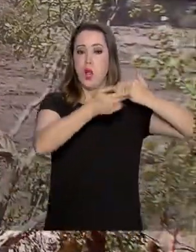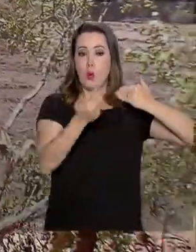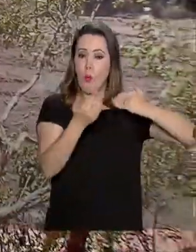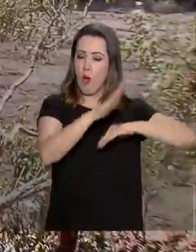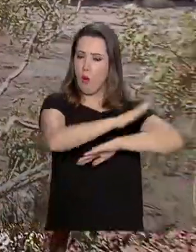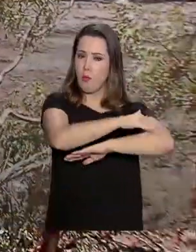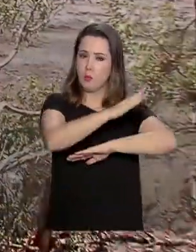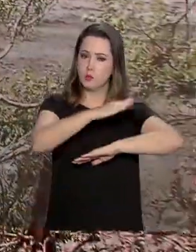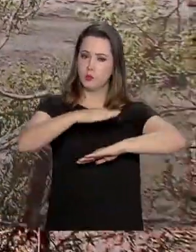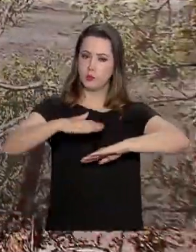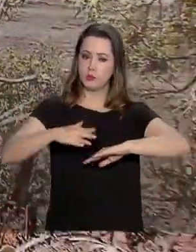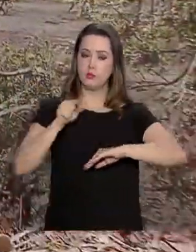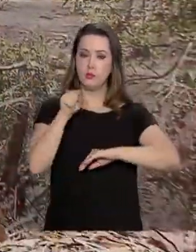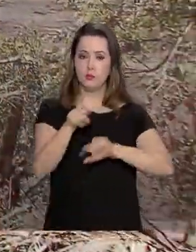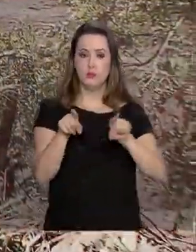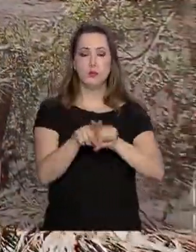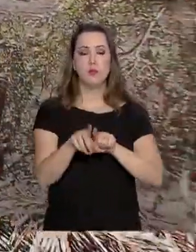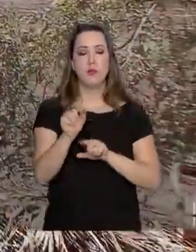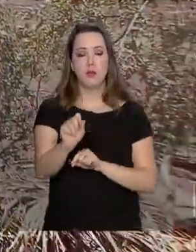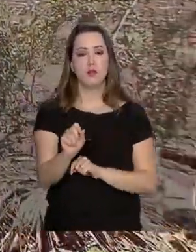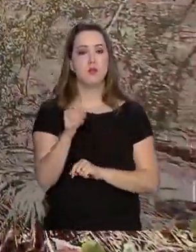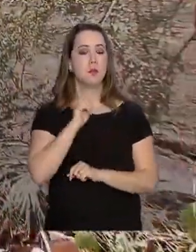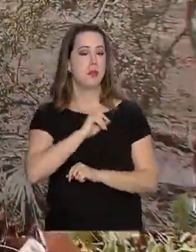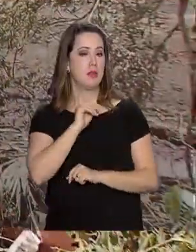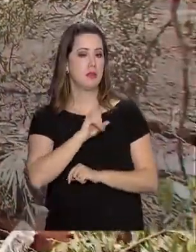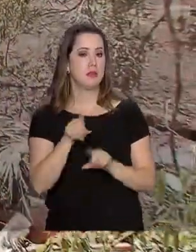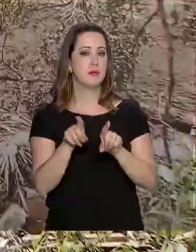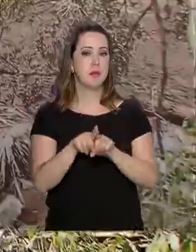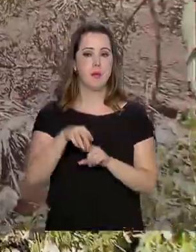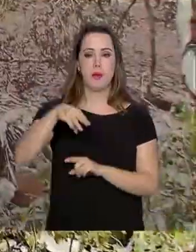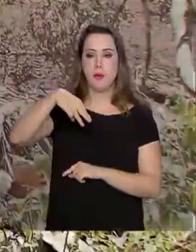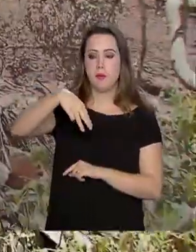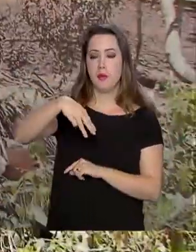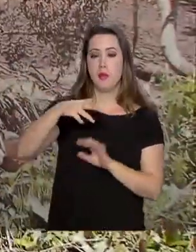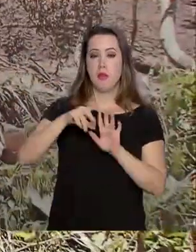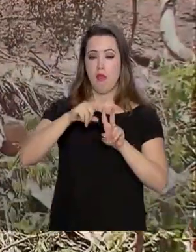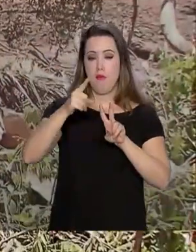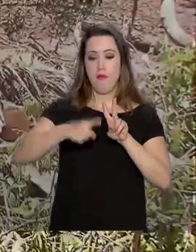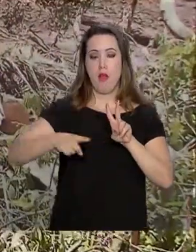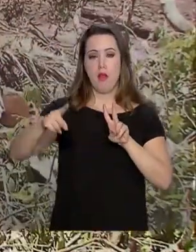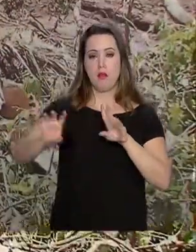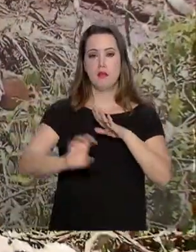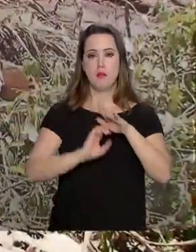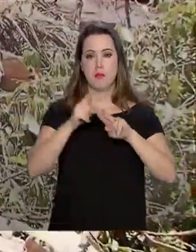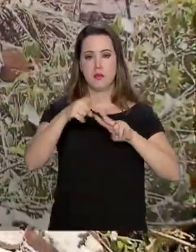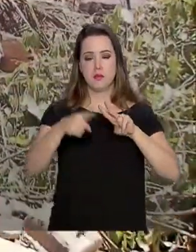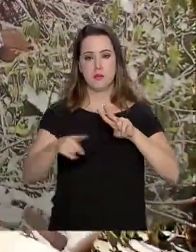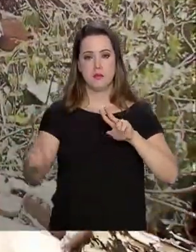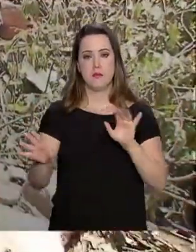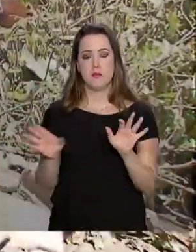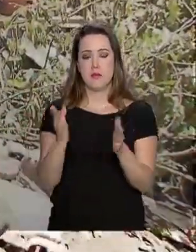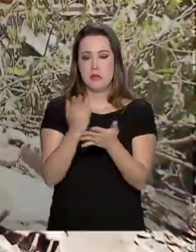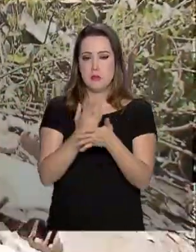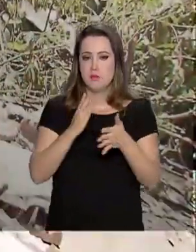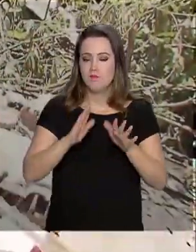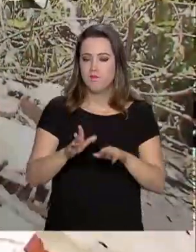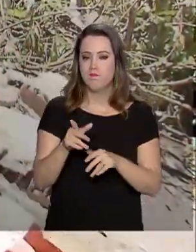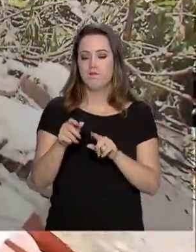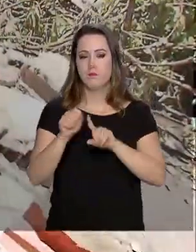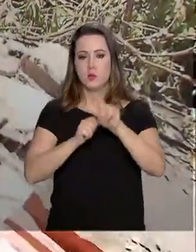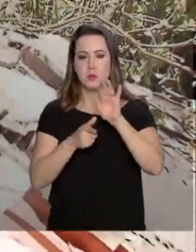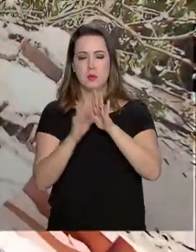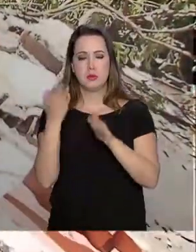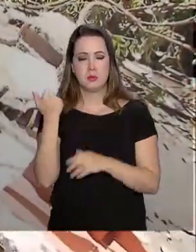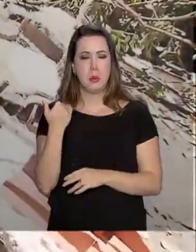utilizado tanto na barragem de Brumadinho, Minas Gerais, da mineradora Vale, que rompeu no mês passado e deixou até